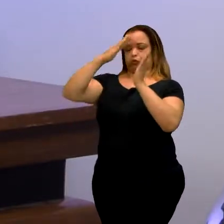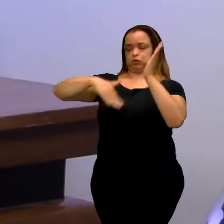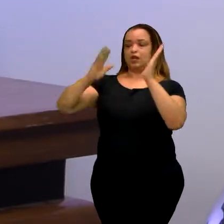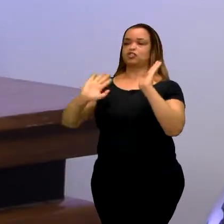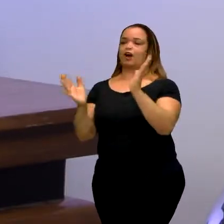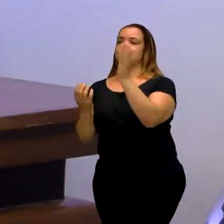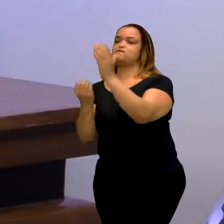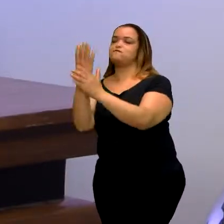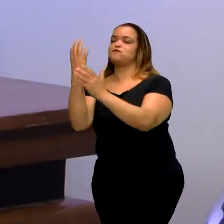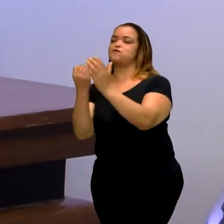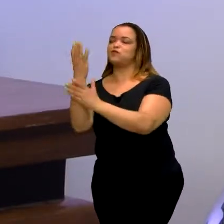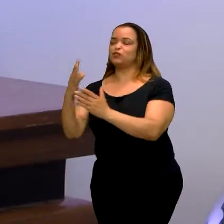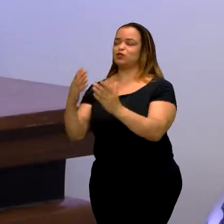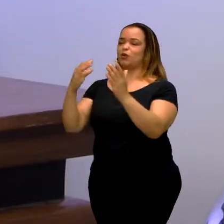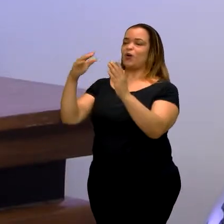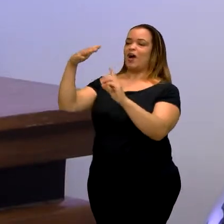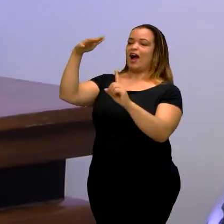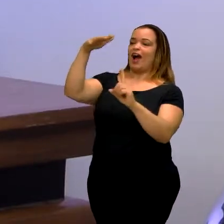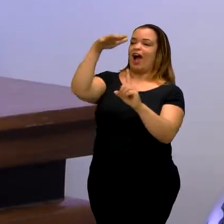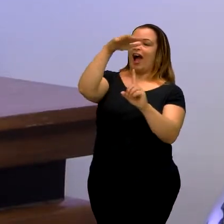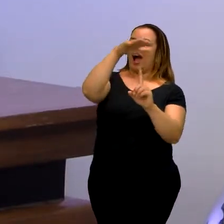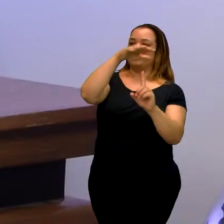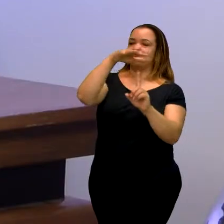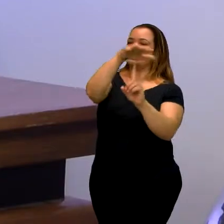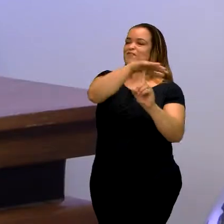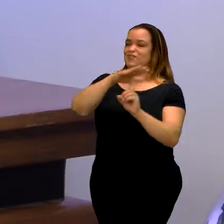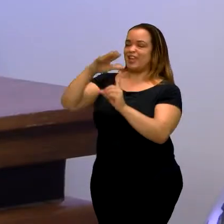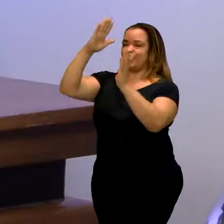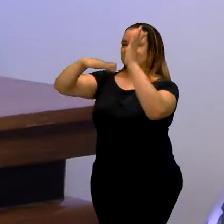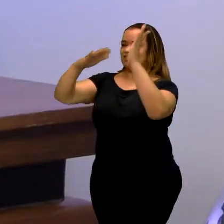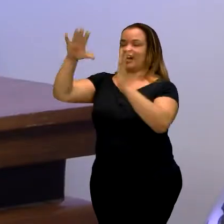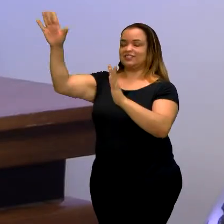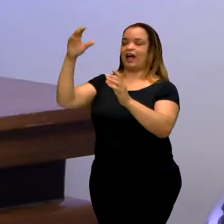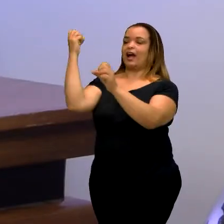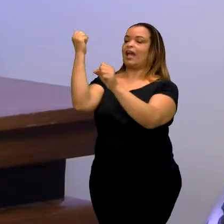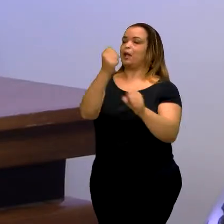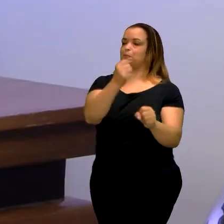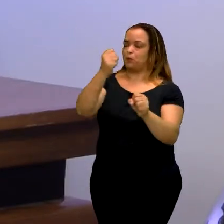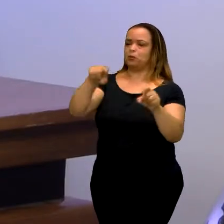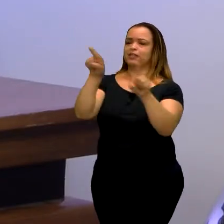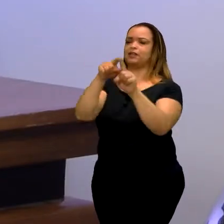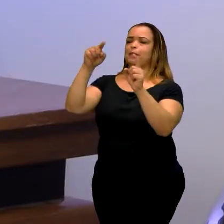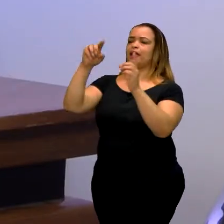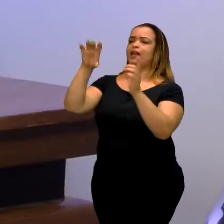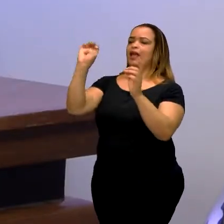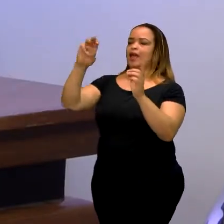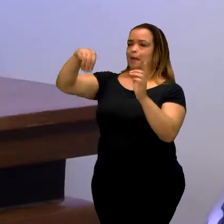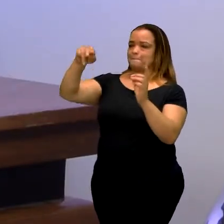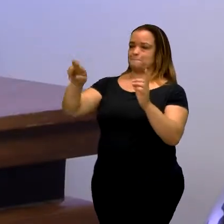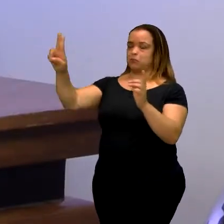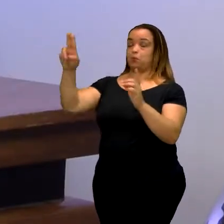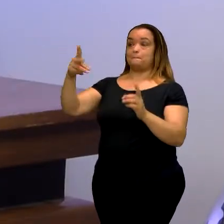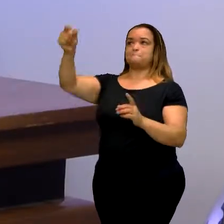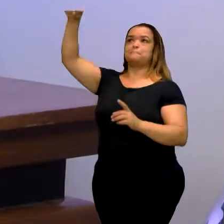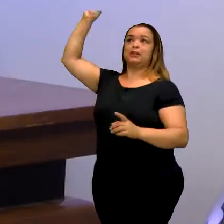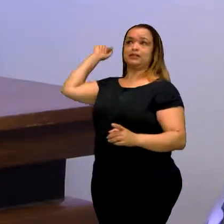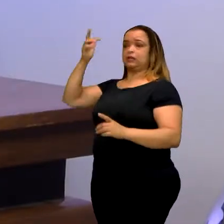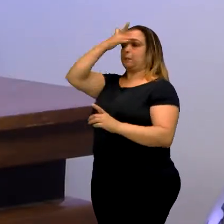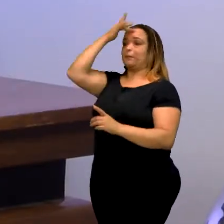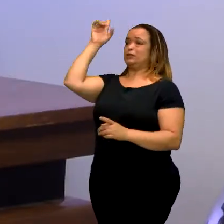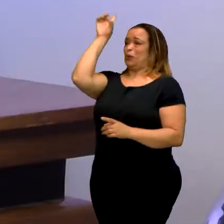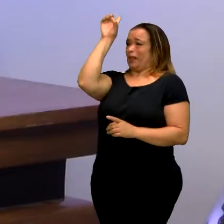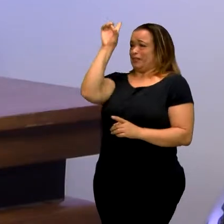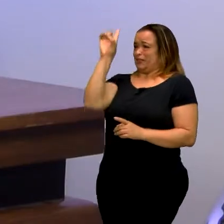Feira de Arte da Praça da República, do Imbú, só que naquela época, a pessoa com deficiência sobressair,